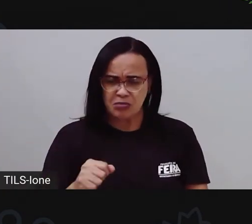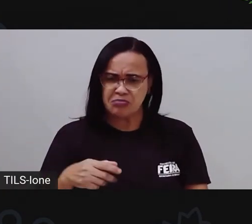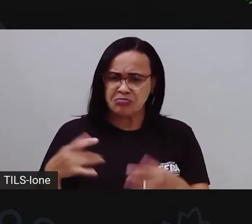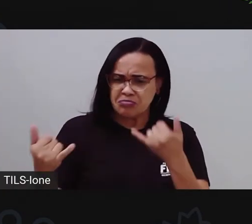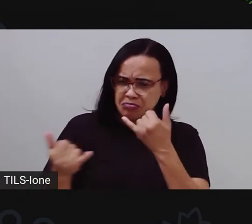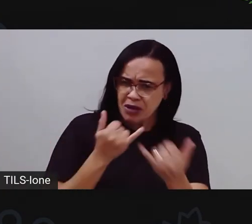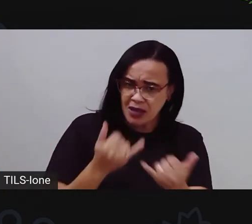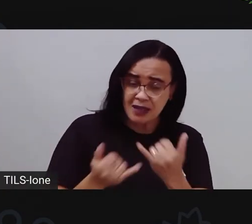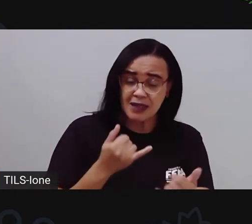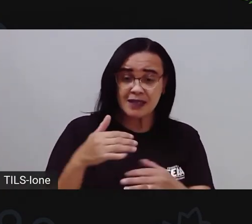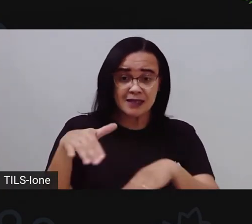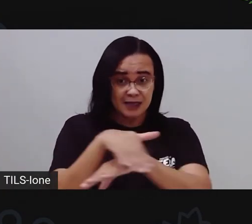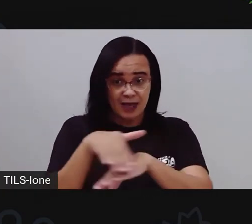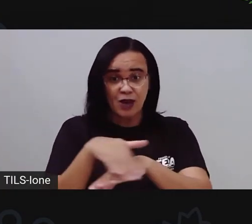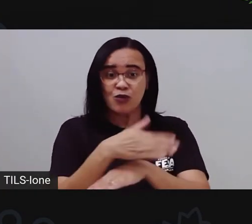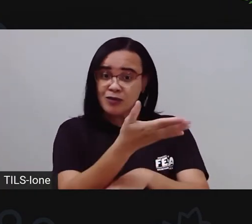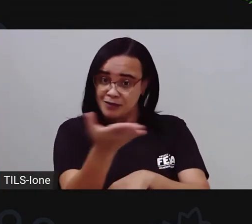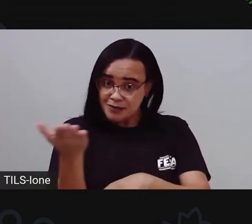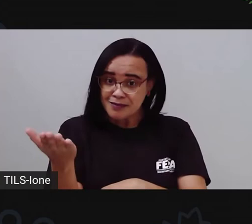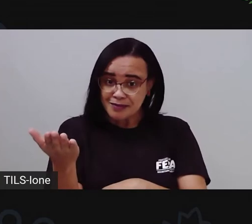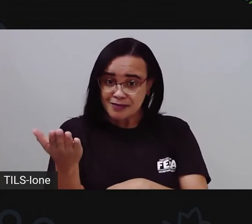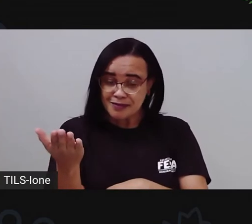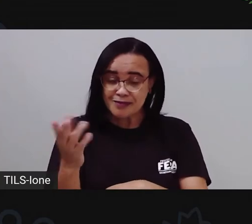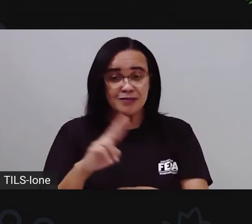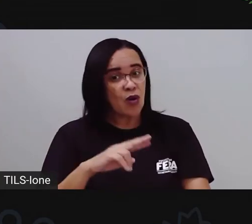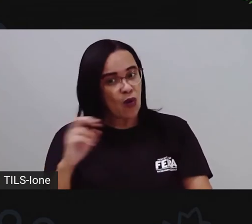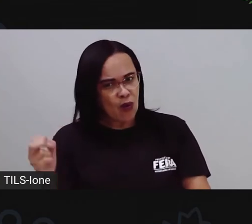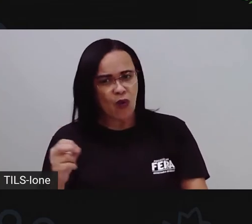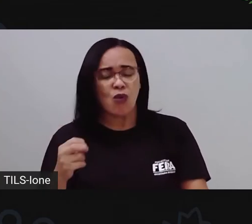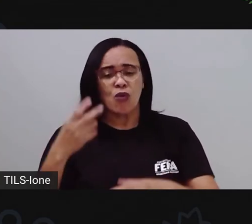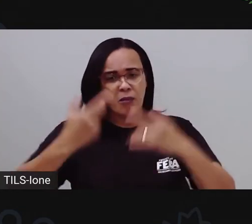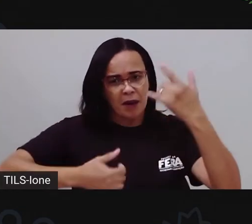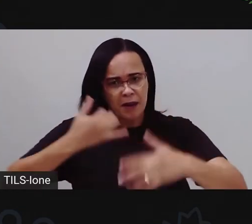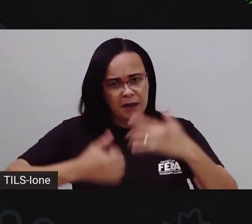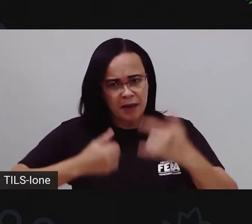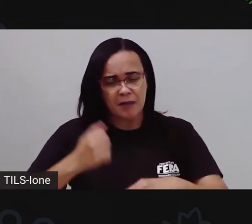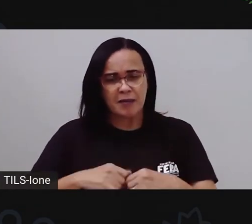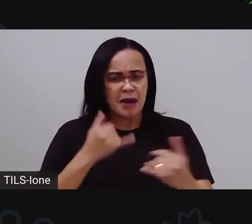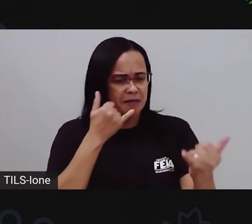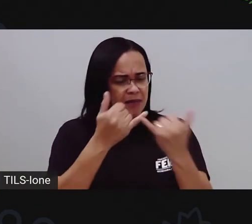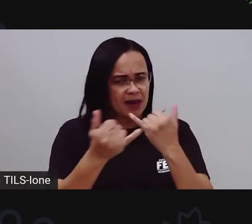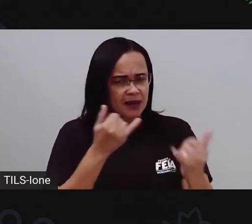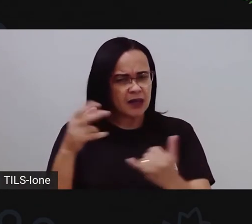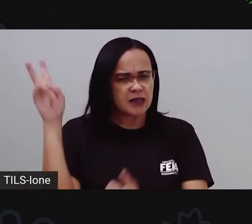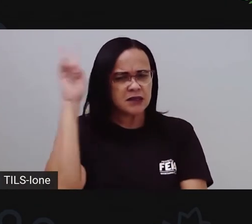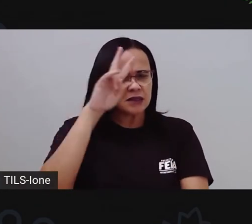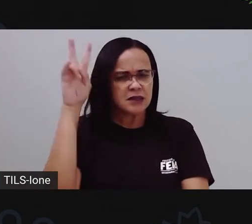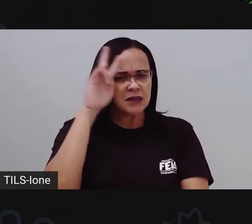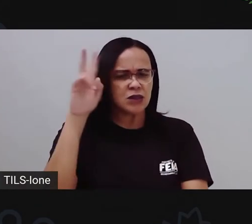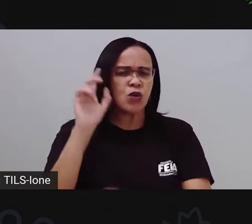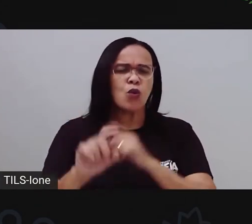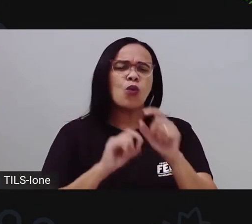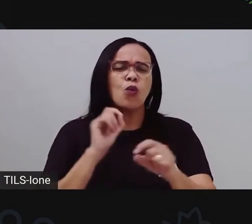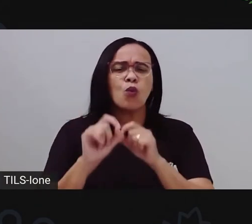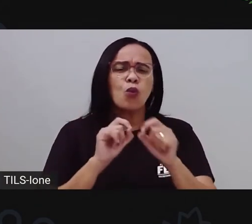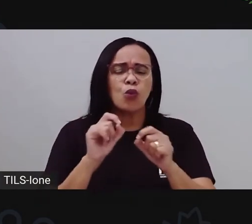Ou alguma rua que ele falou se parece com a rua de vocês? Vamos tentar lembrar um pouco de